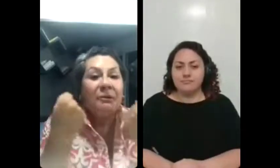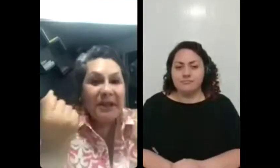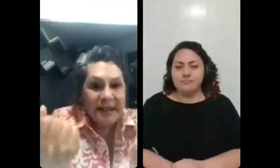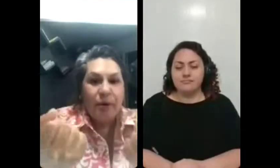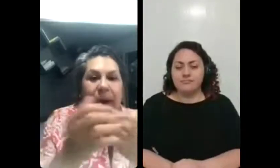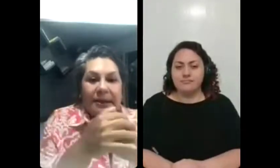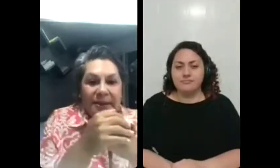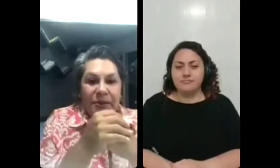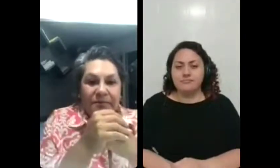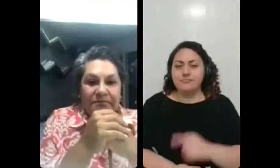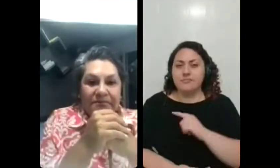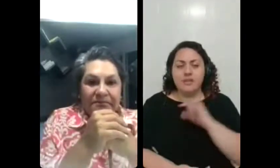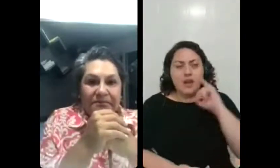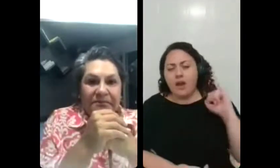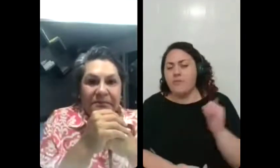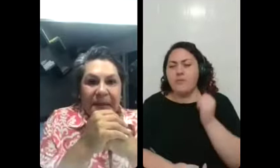valorizar se arrumar.